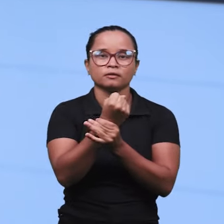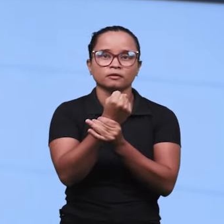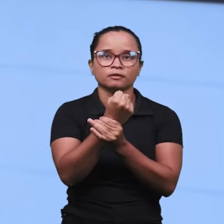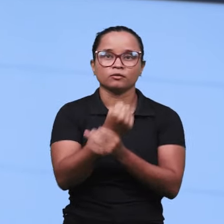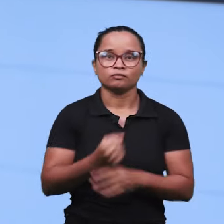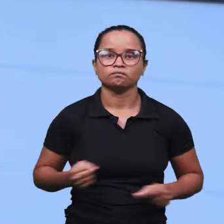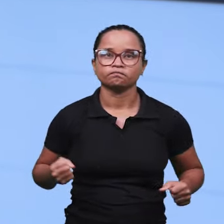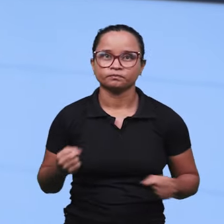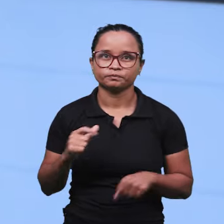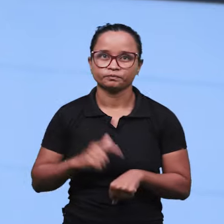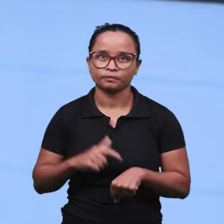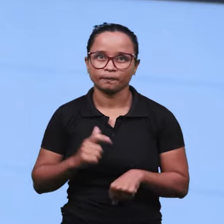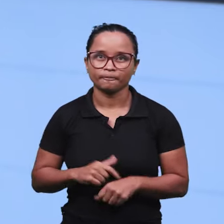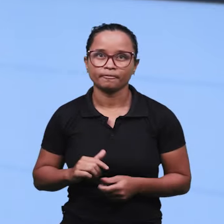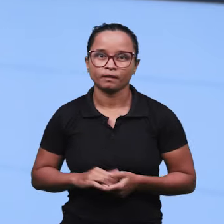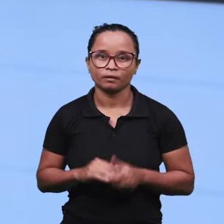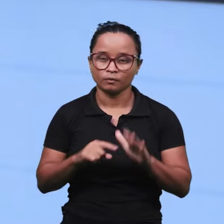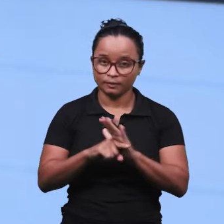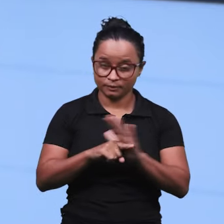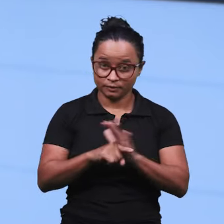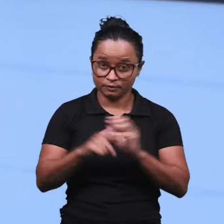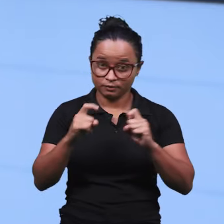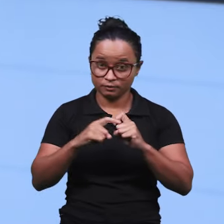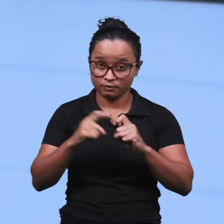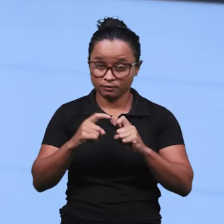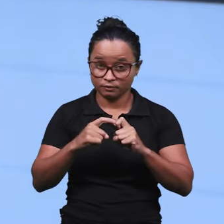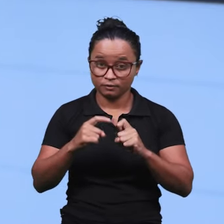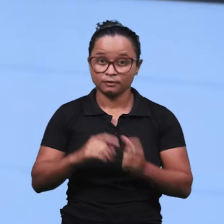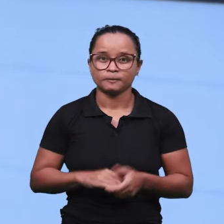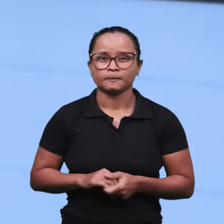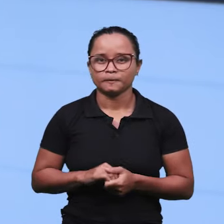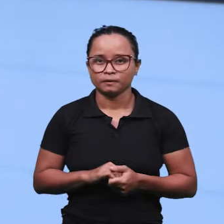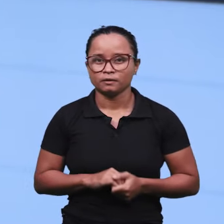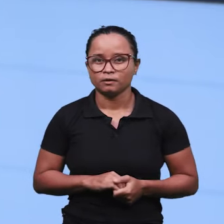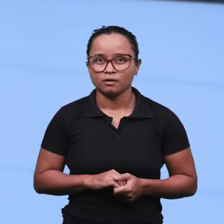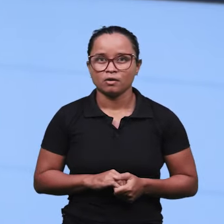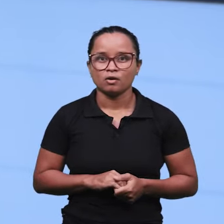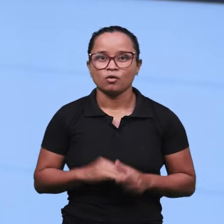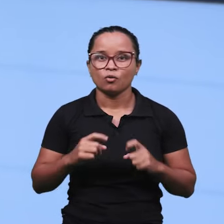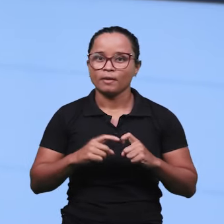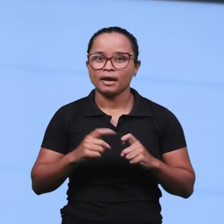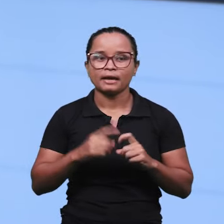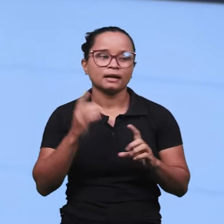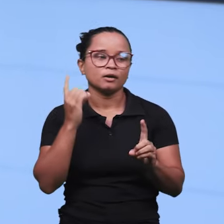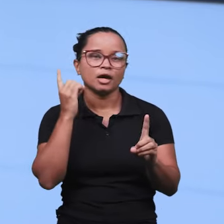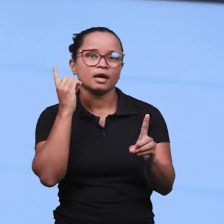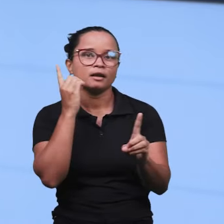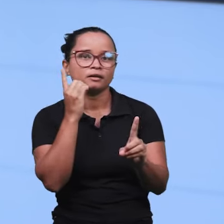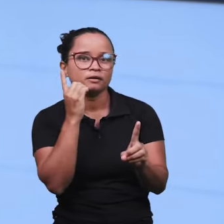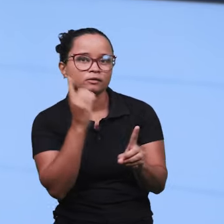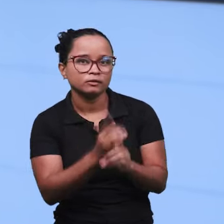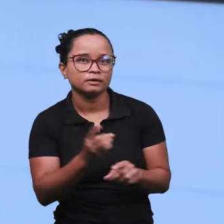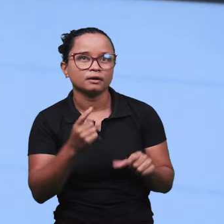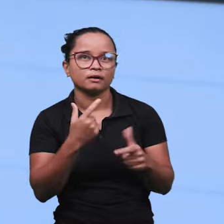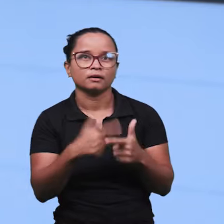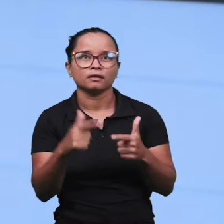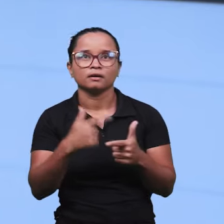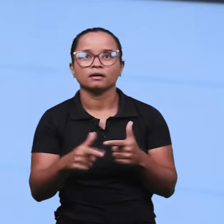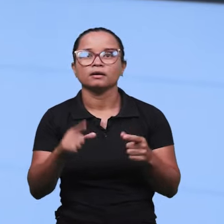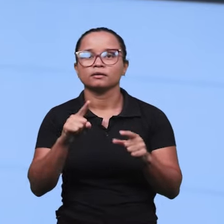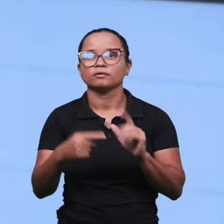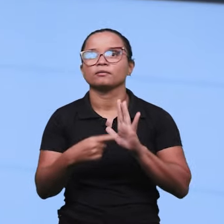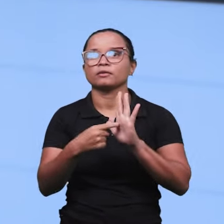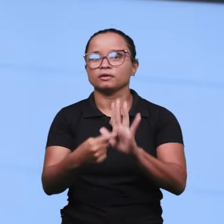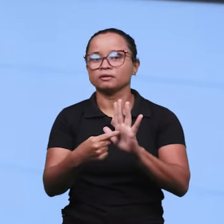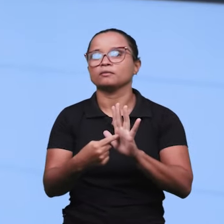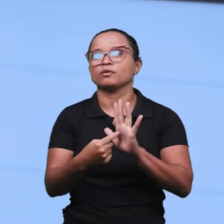no momento lá da perícia, o médico, ele não quer achar o problema, ele vai te avaliar, então, você precisa